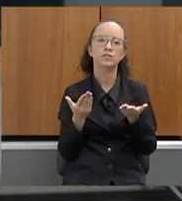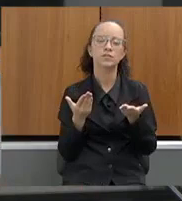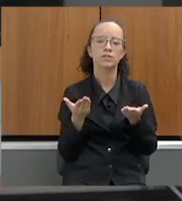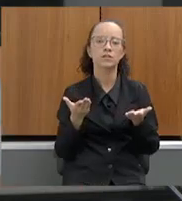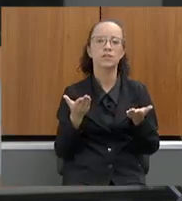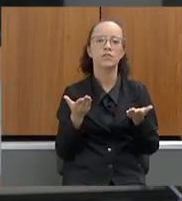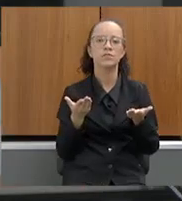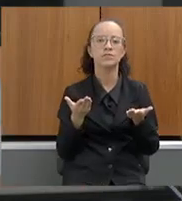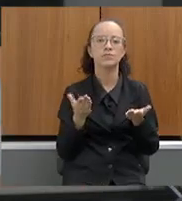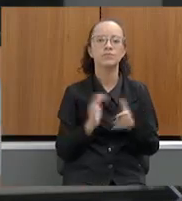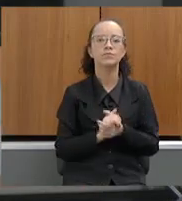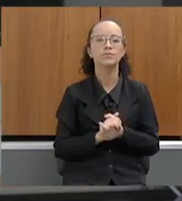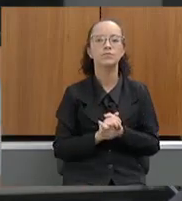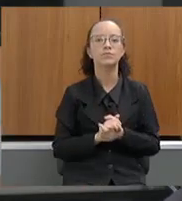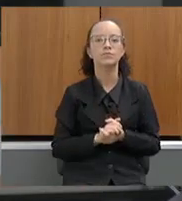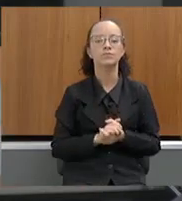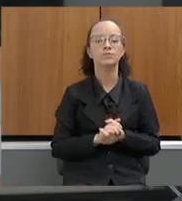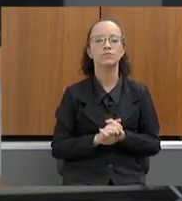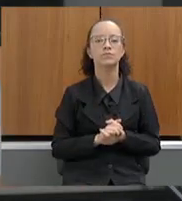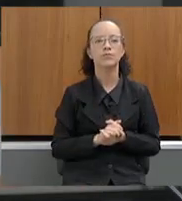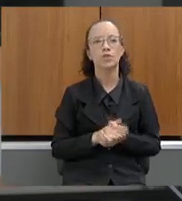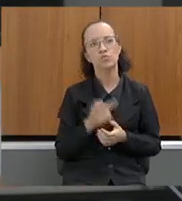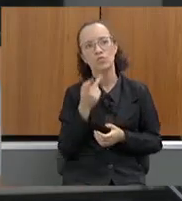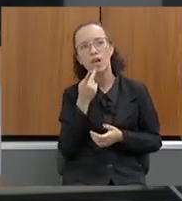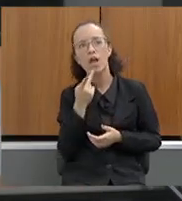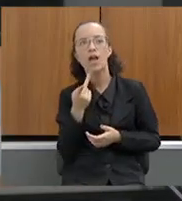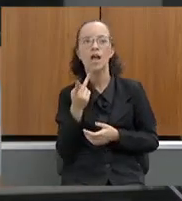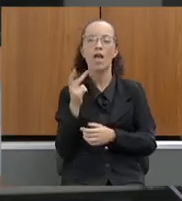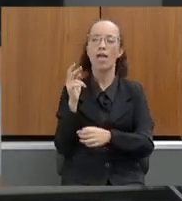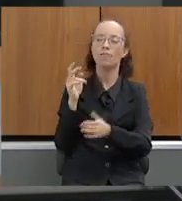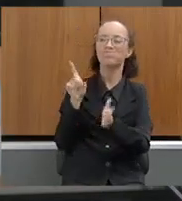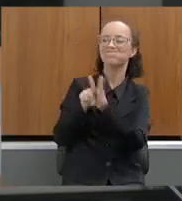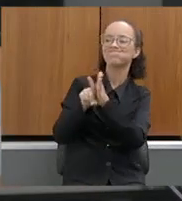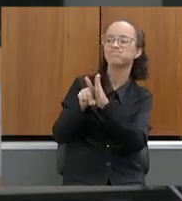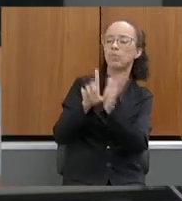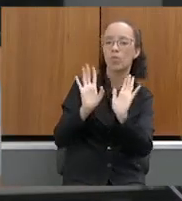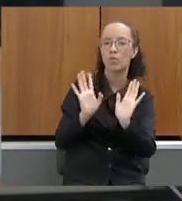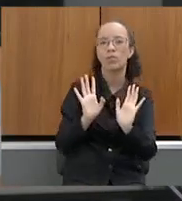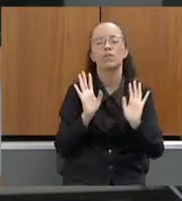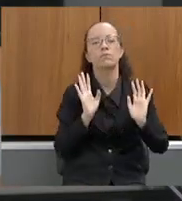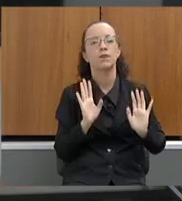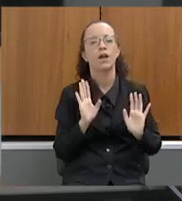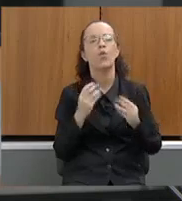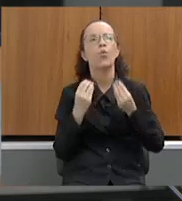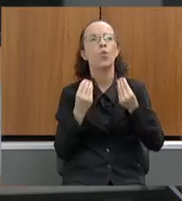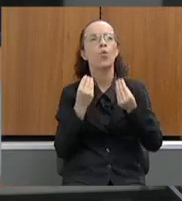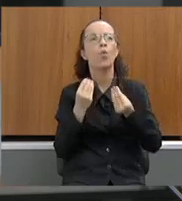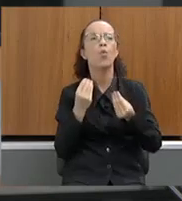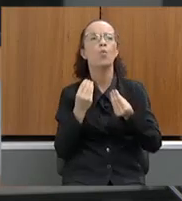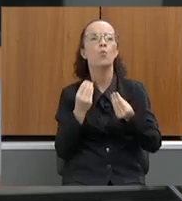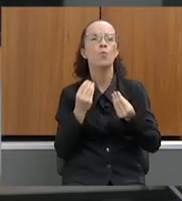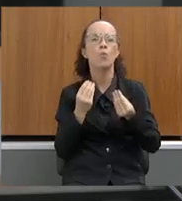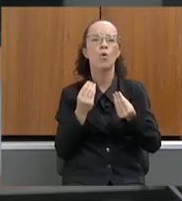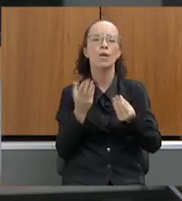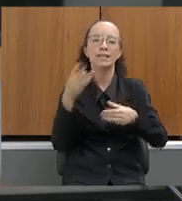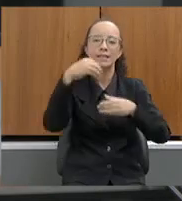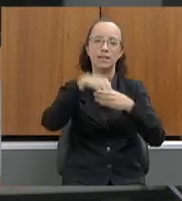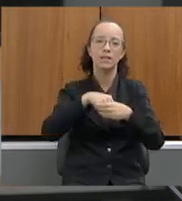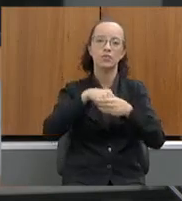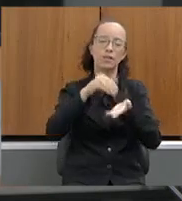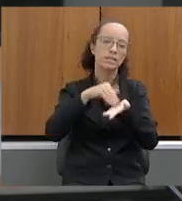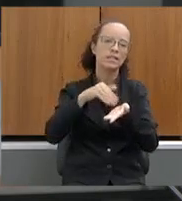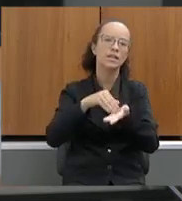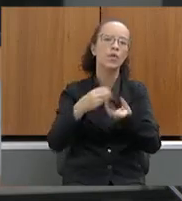são, essas, não digo investigações, mas como são hoje feitos esses procedimentos dentro da SEMAD